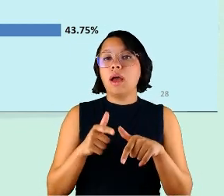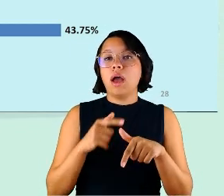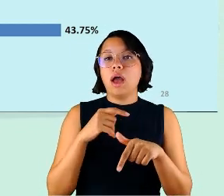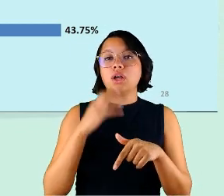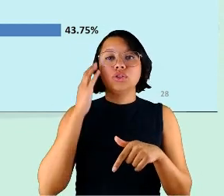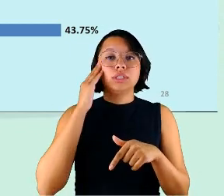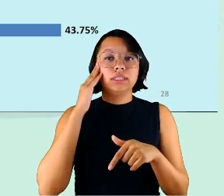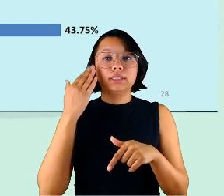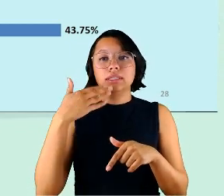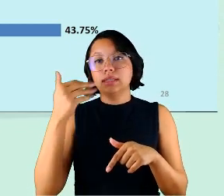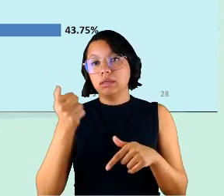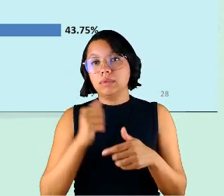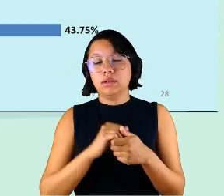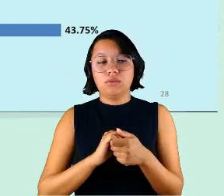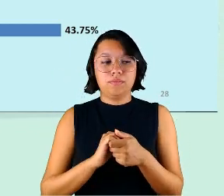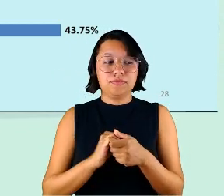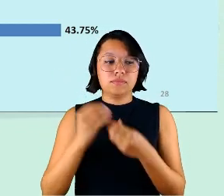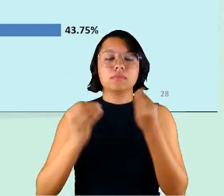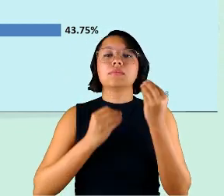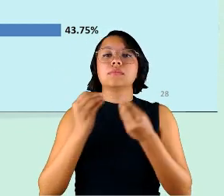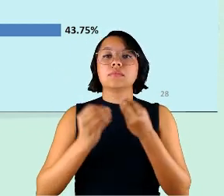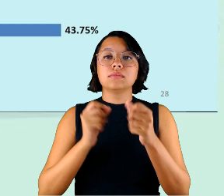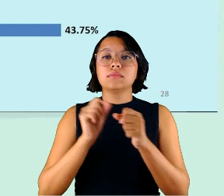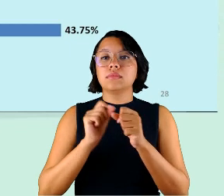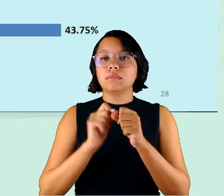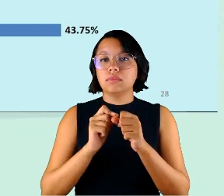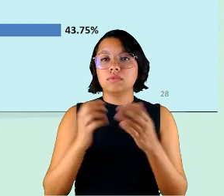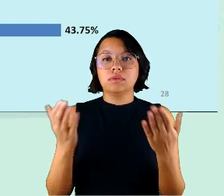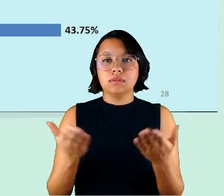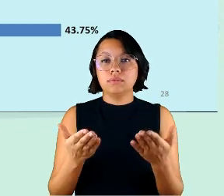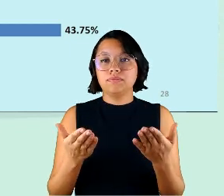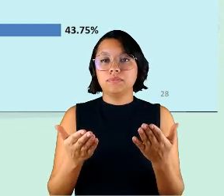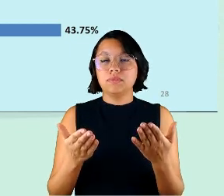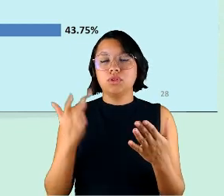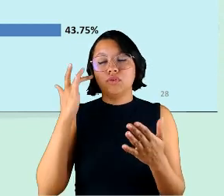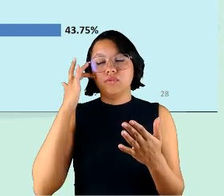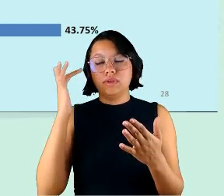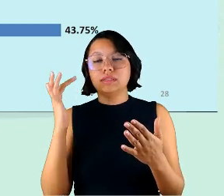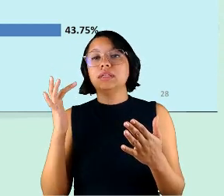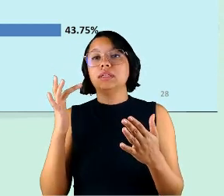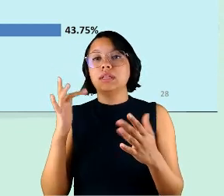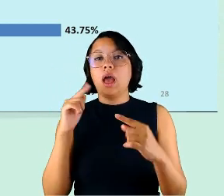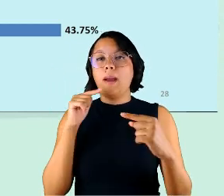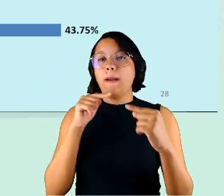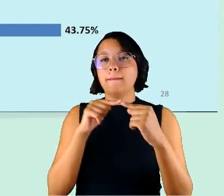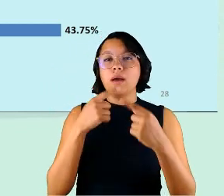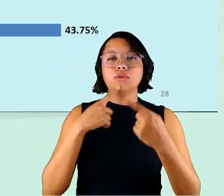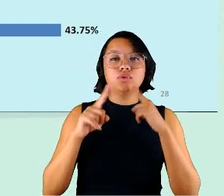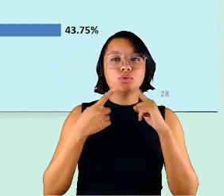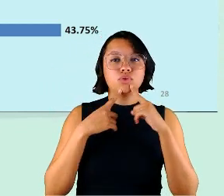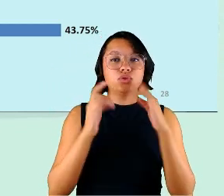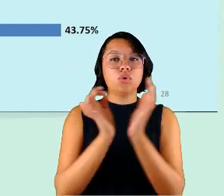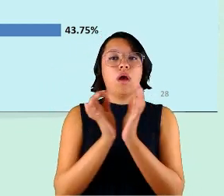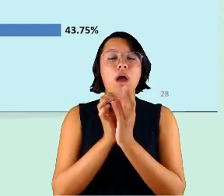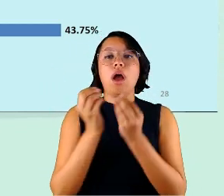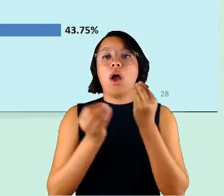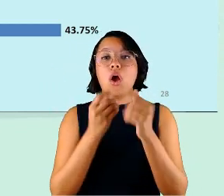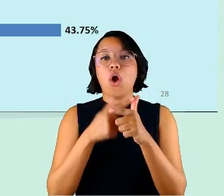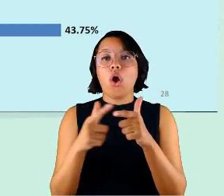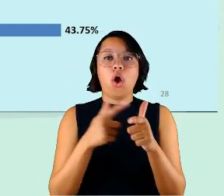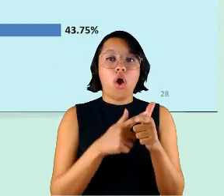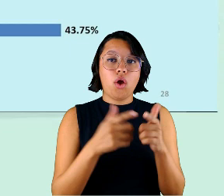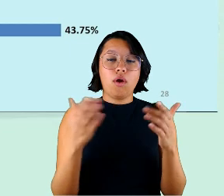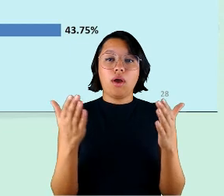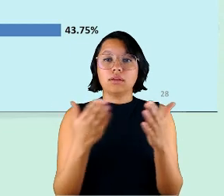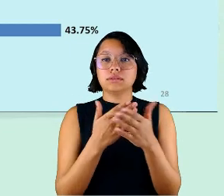compreendesse melhor como lidar com isso flexibilizando metas discutindo com a equipe como redistribuir